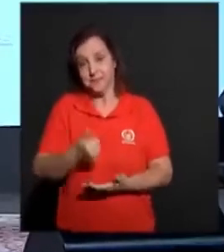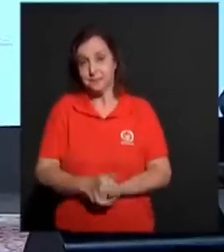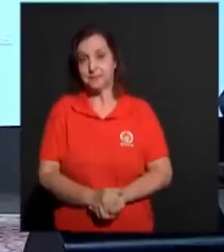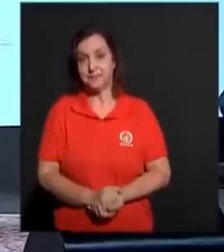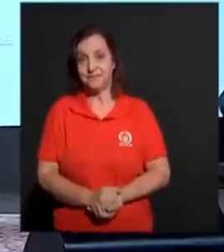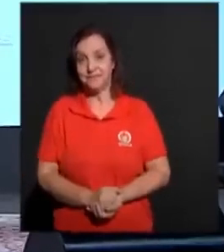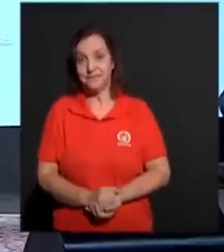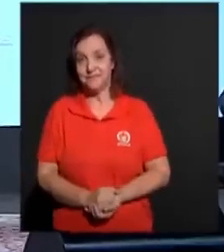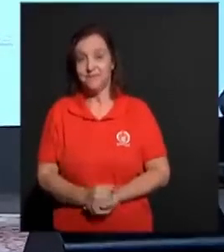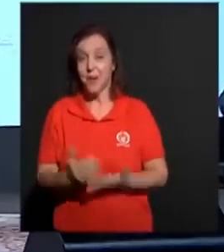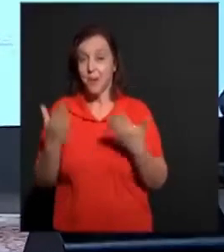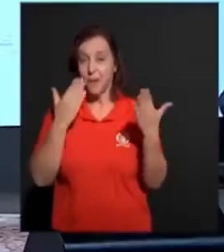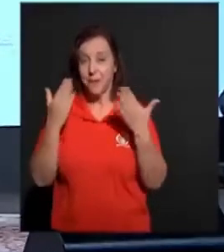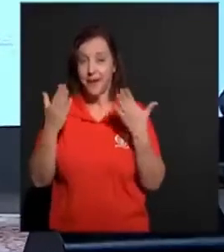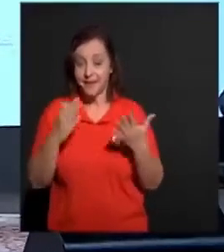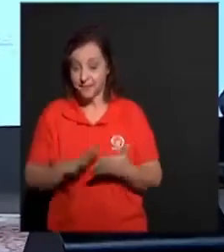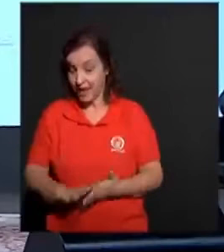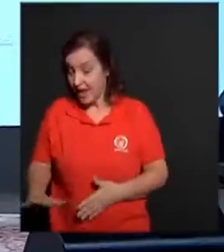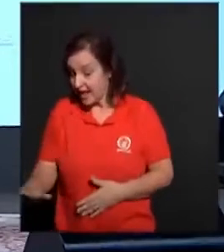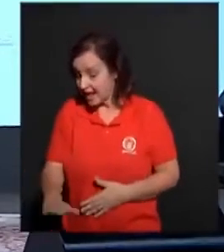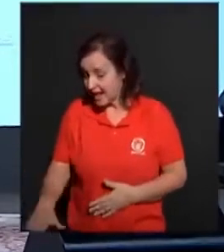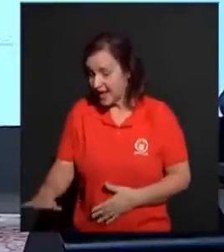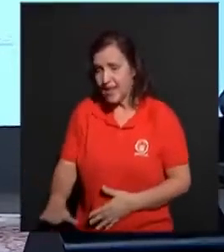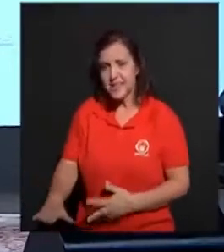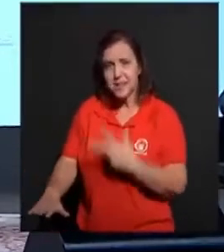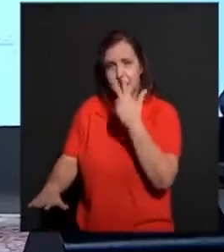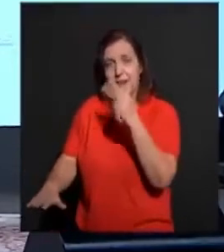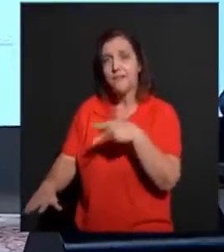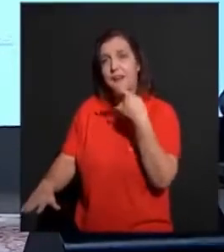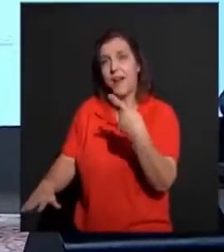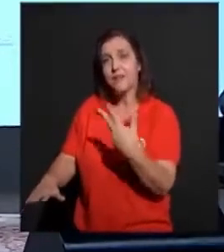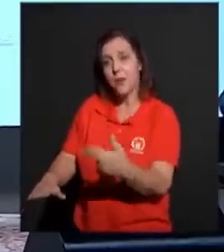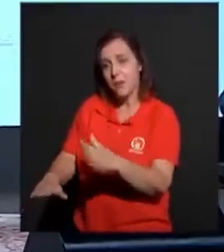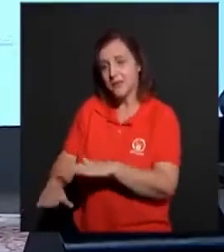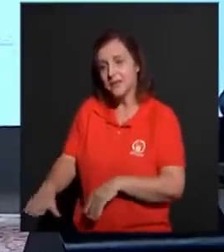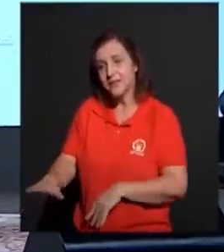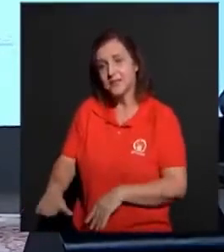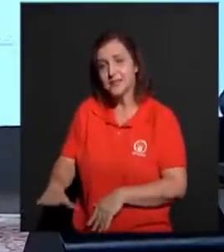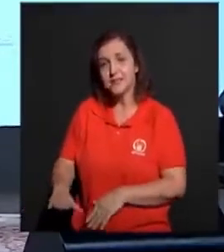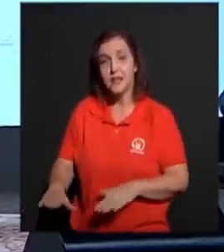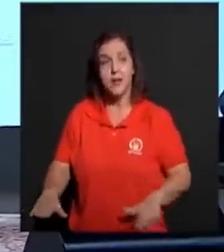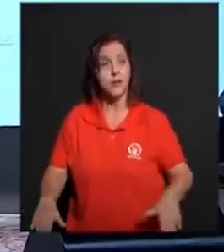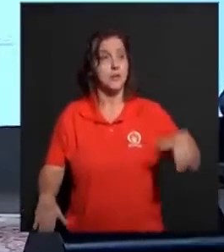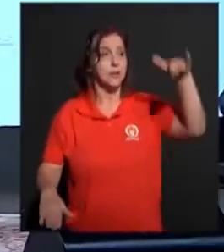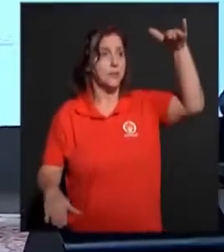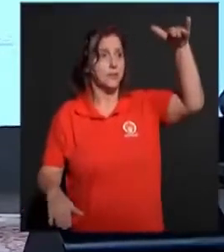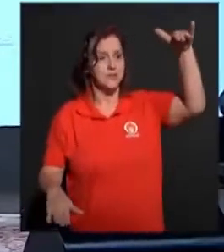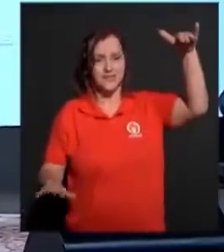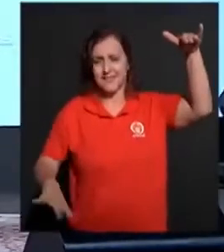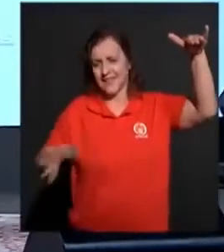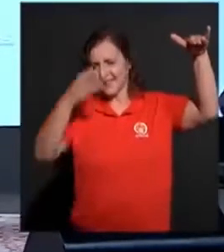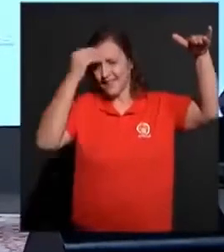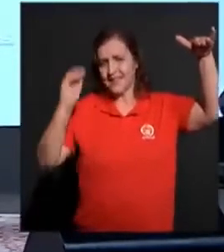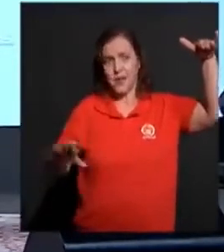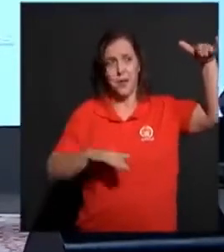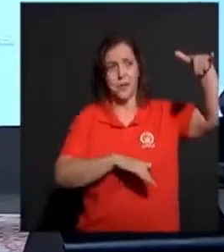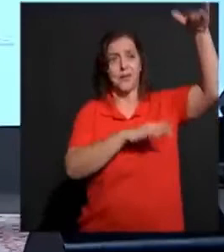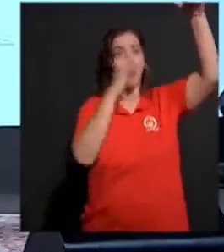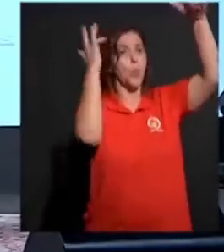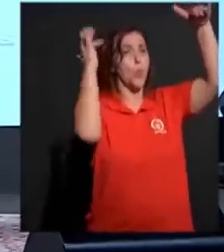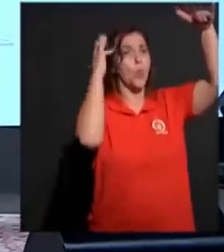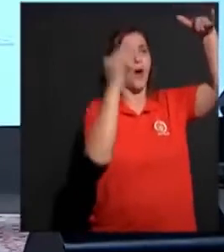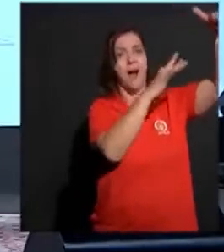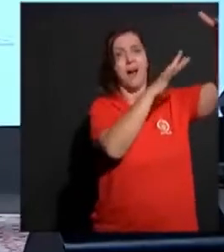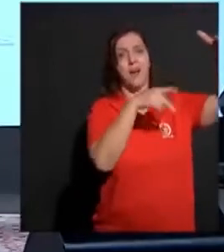E aqui está dizendo. Olha quando eu era menino. Eu falava como menino. Mas que cheguei a ser homem. Acabei com as coisas de menino. E eu quero trazer